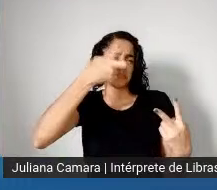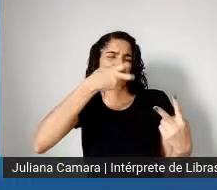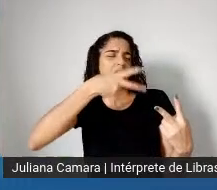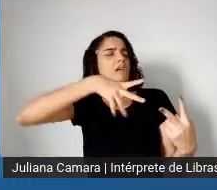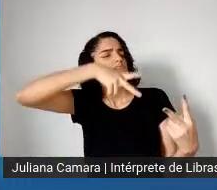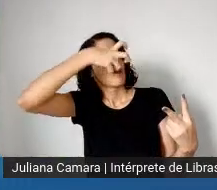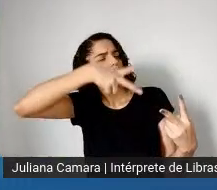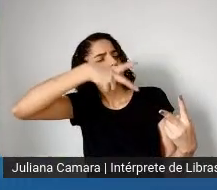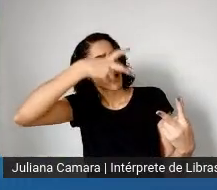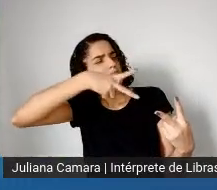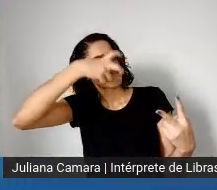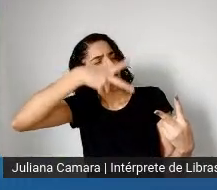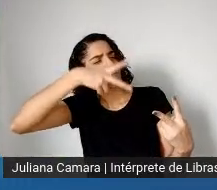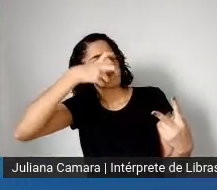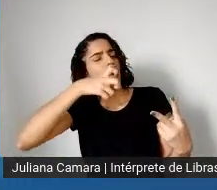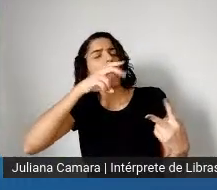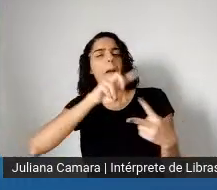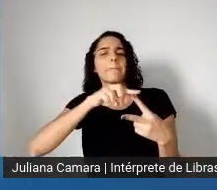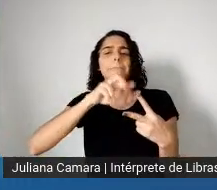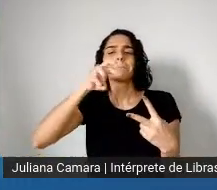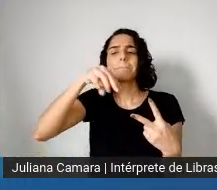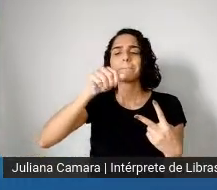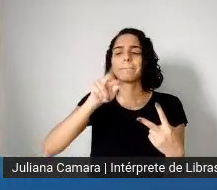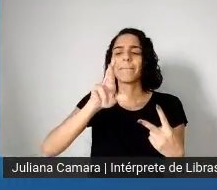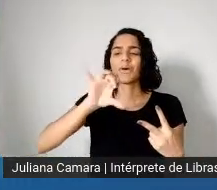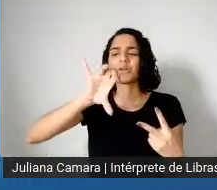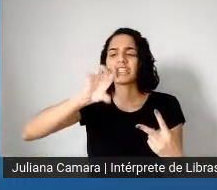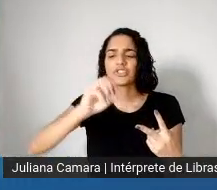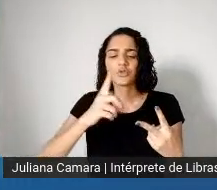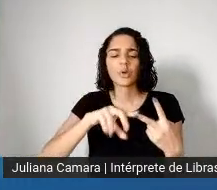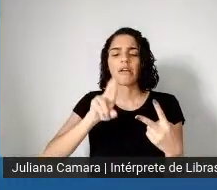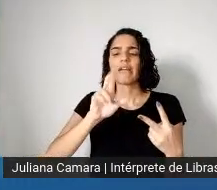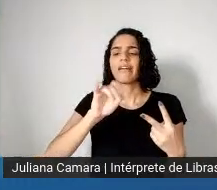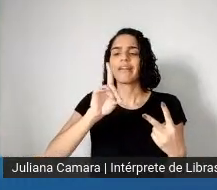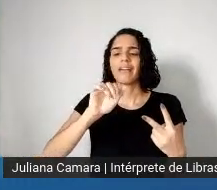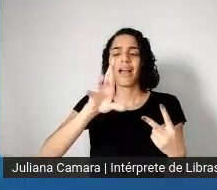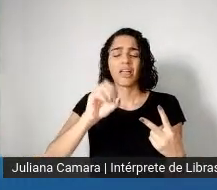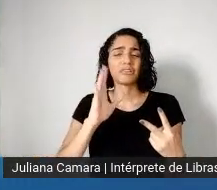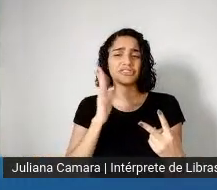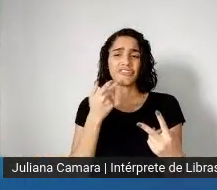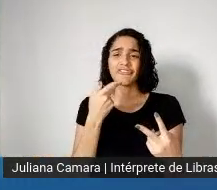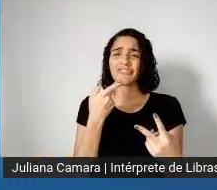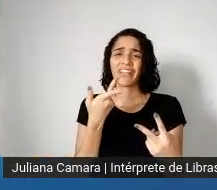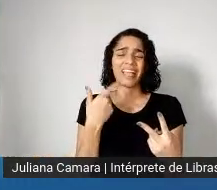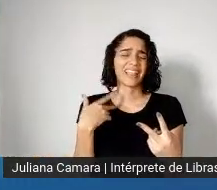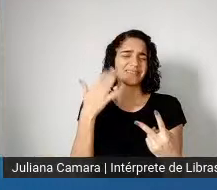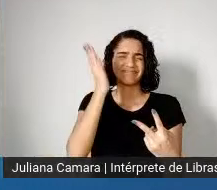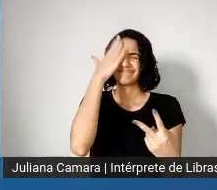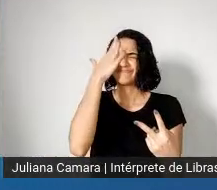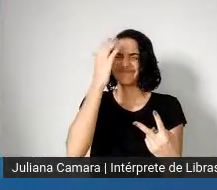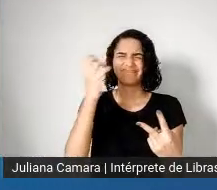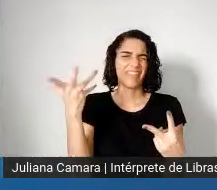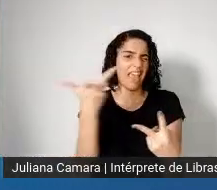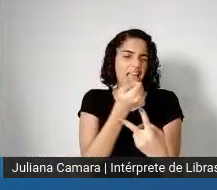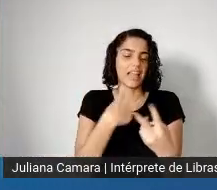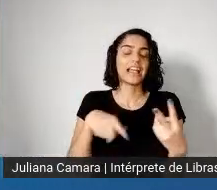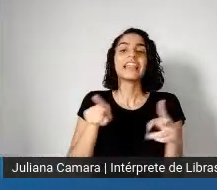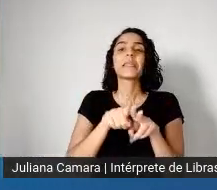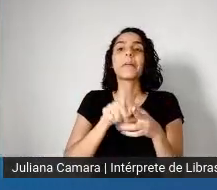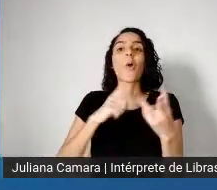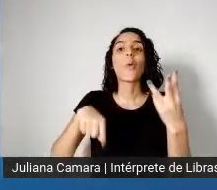Maurício e o Carlos já deram sua contribuição. Eu tenho certeza que Medrônia vai dar um fecho de ouro isso.